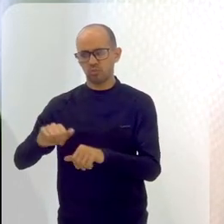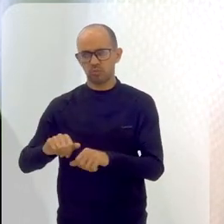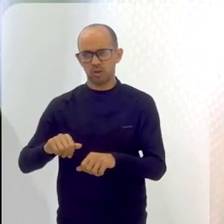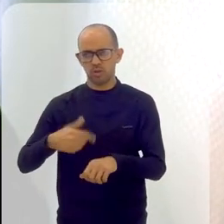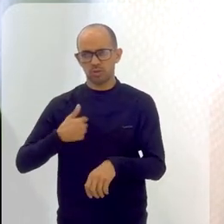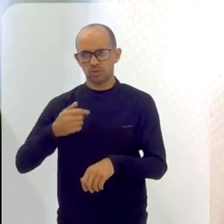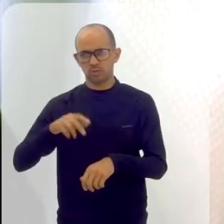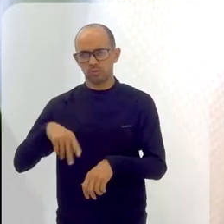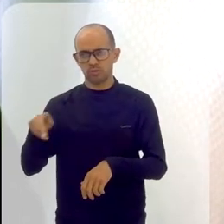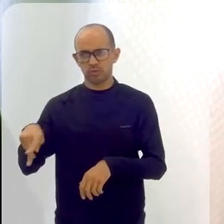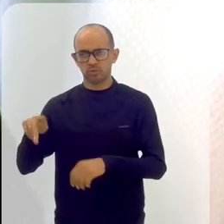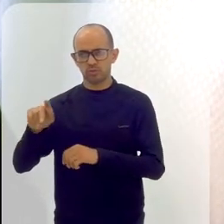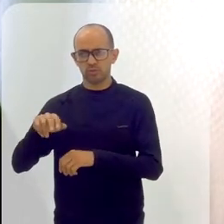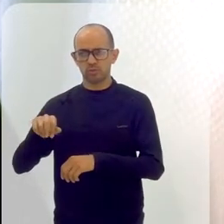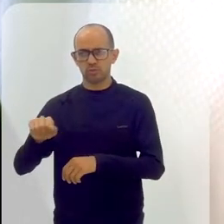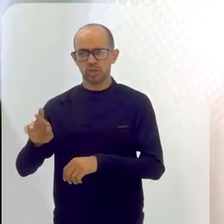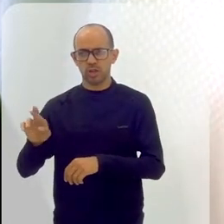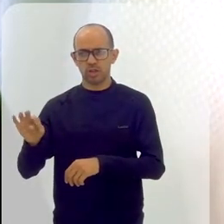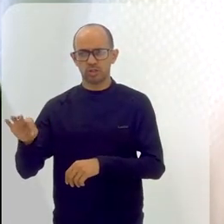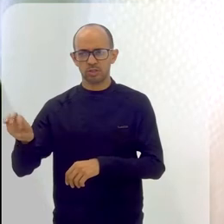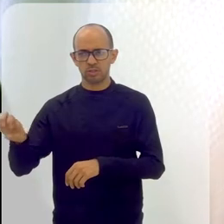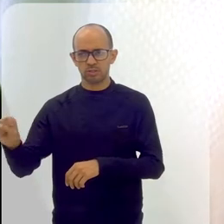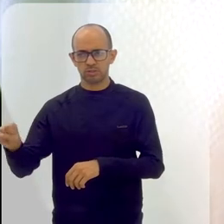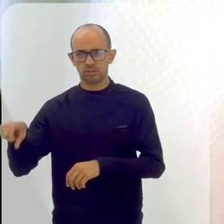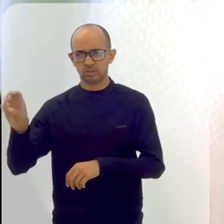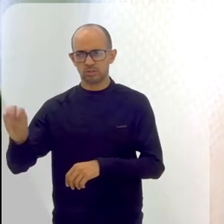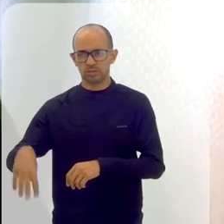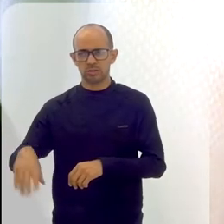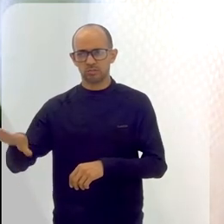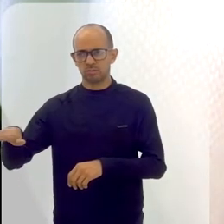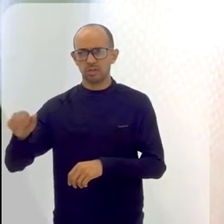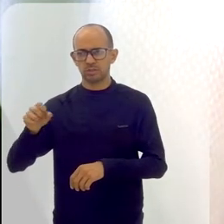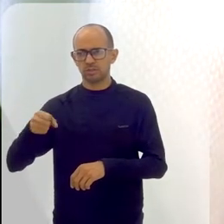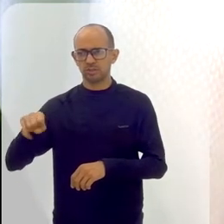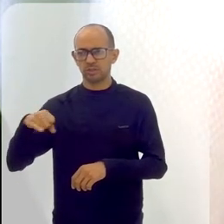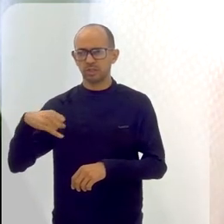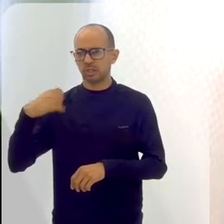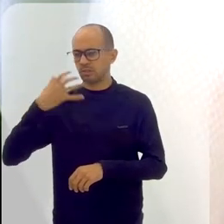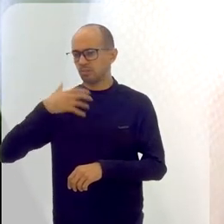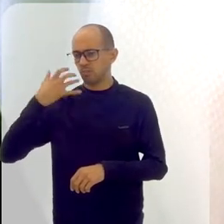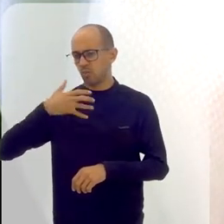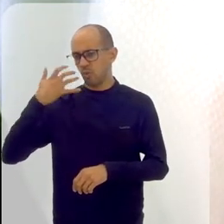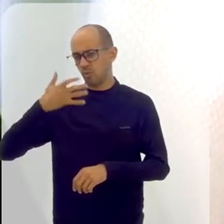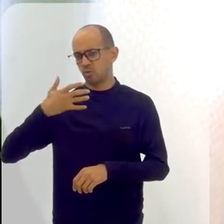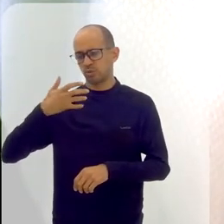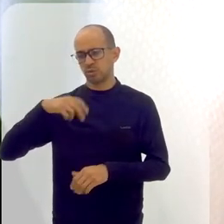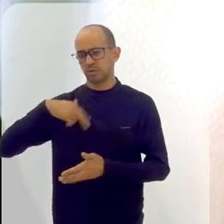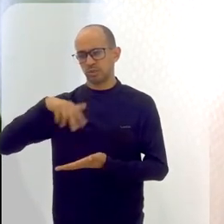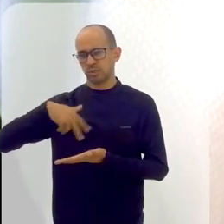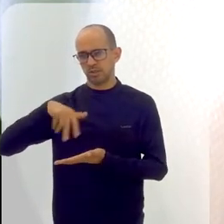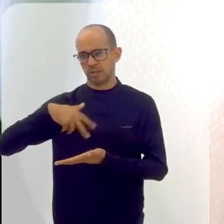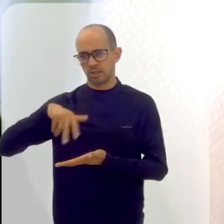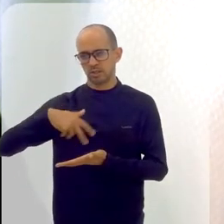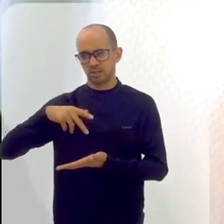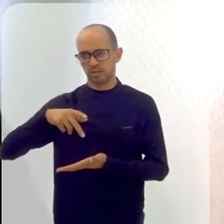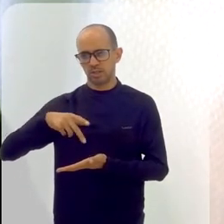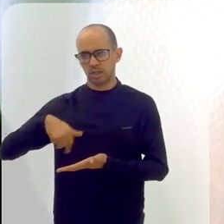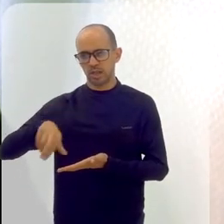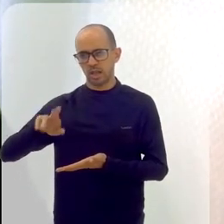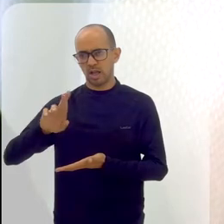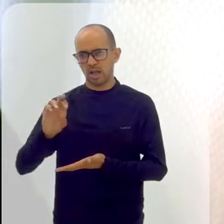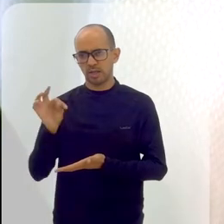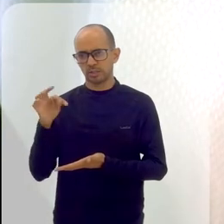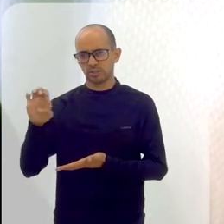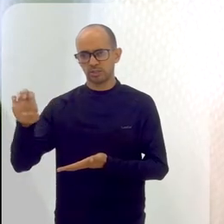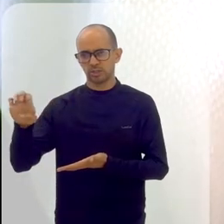o professor de artes que entrar vai ser professor de artes daquela escola. E aí, se ele tem formação em música, teatro, dança, ou artes visuais, é da